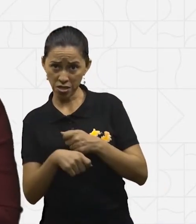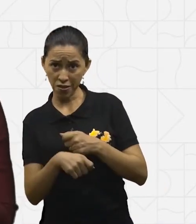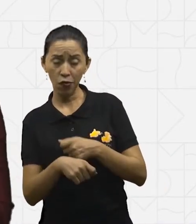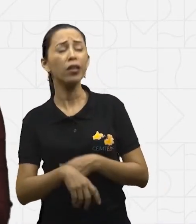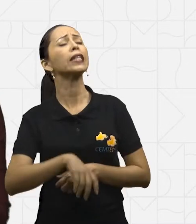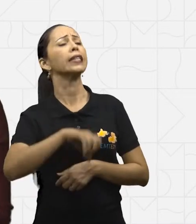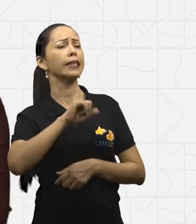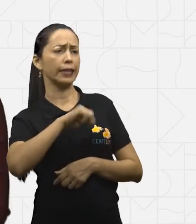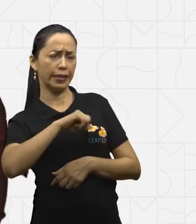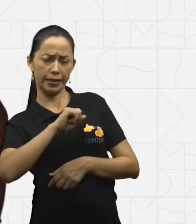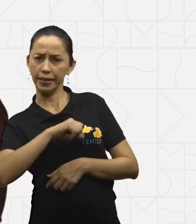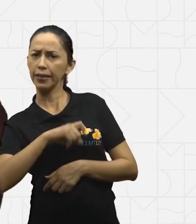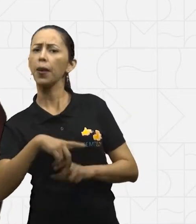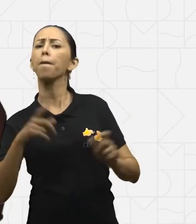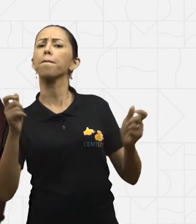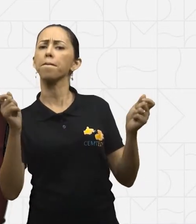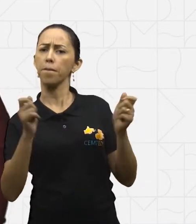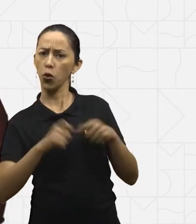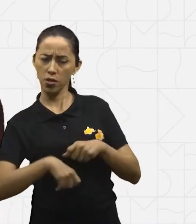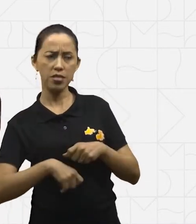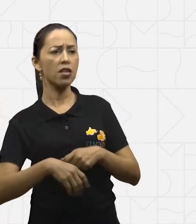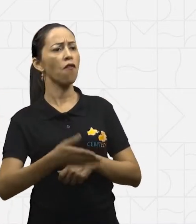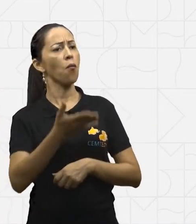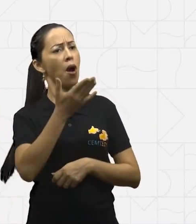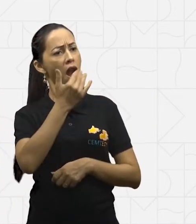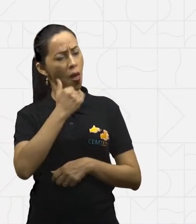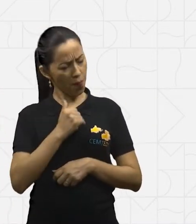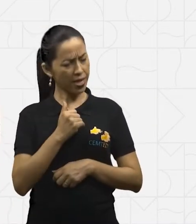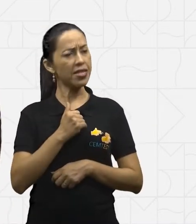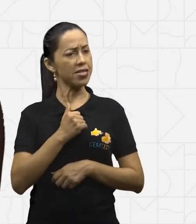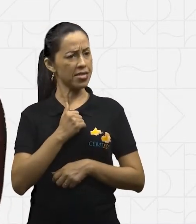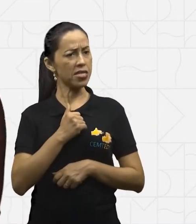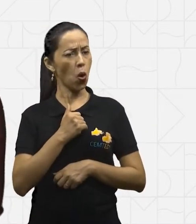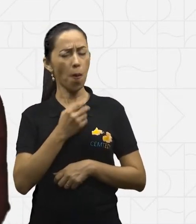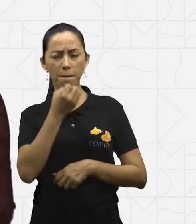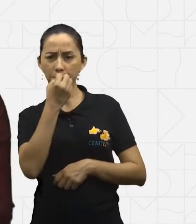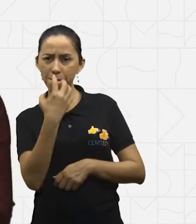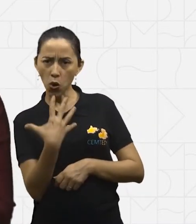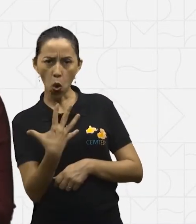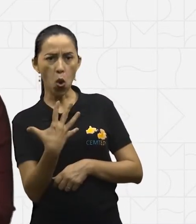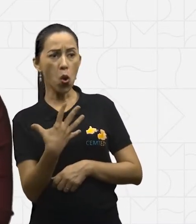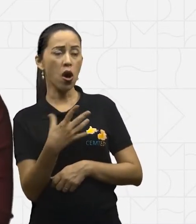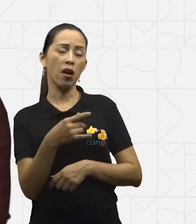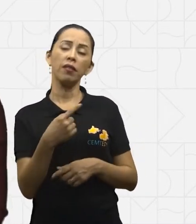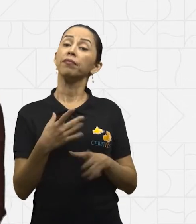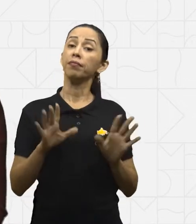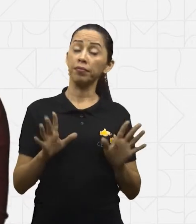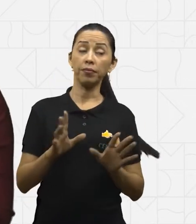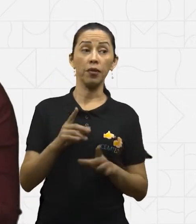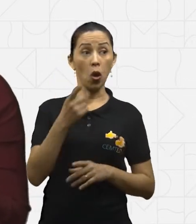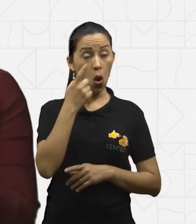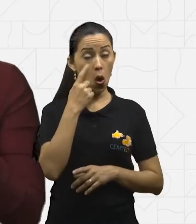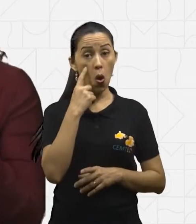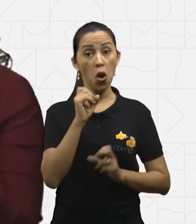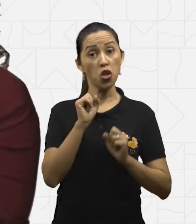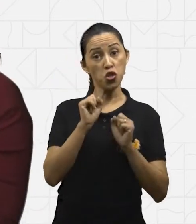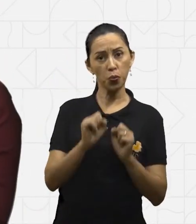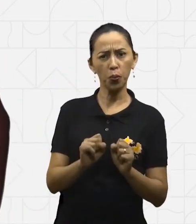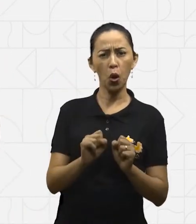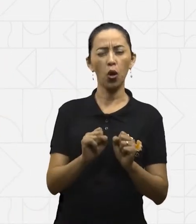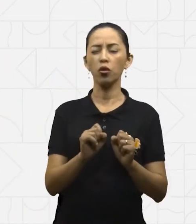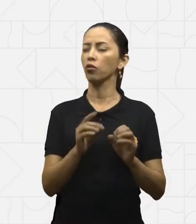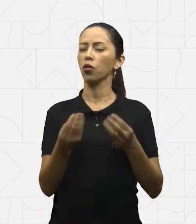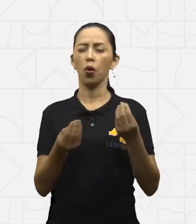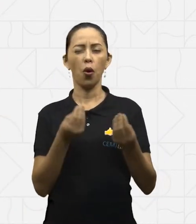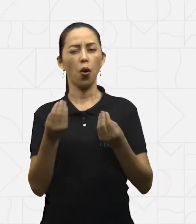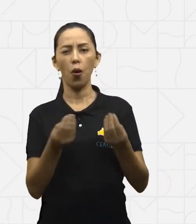saudável sem gastar em produtos caros. O que a gente pode fazer para ter uma alimentação equilibrada e saudável e não gastar muito